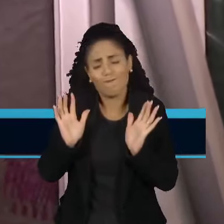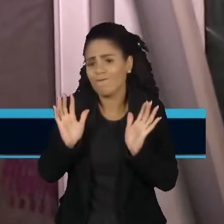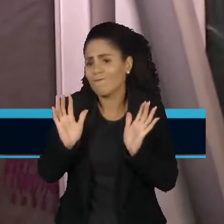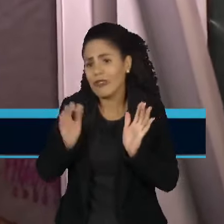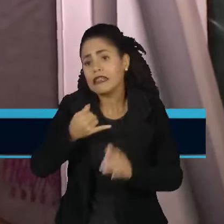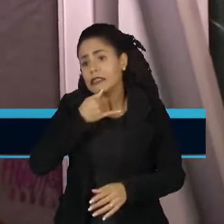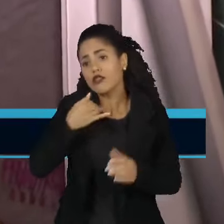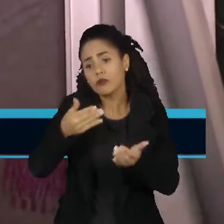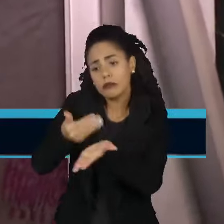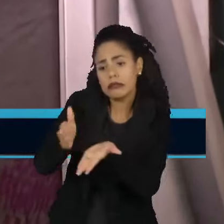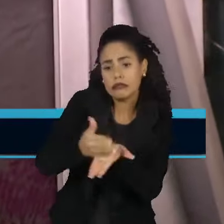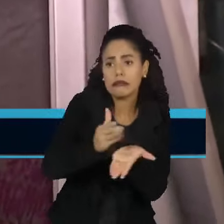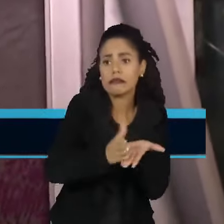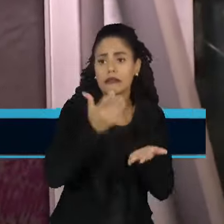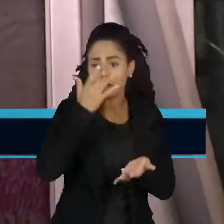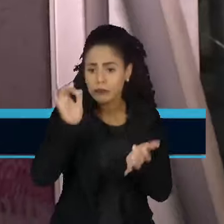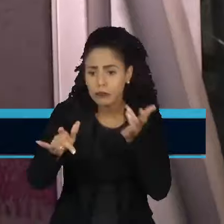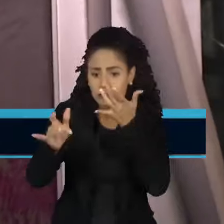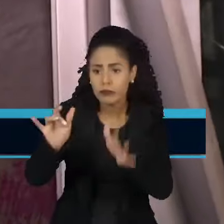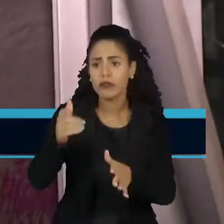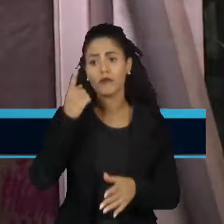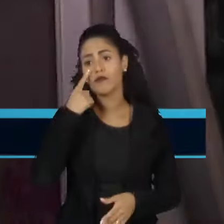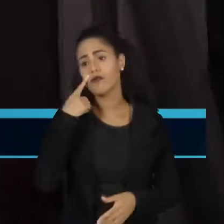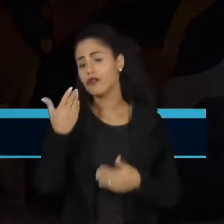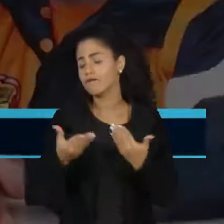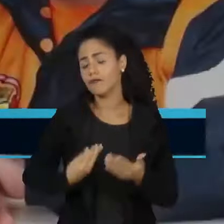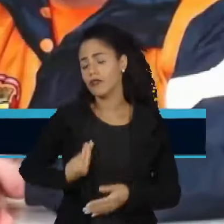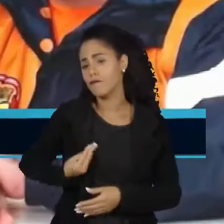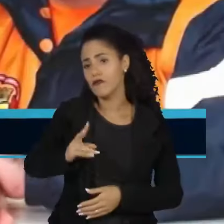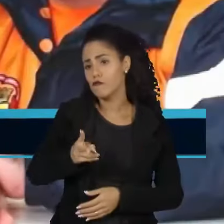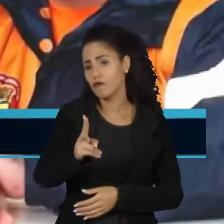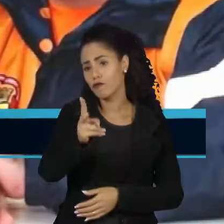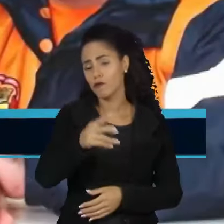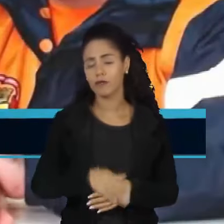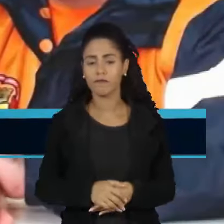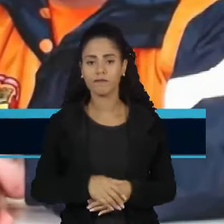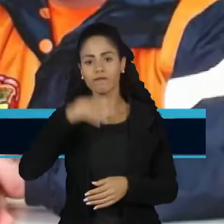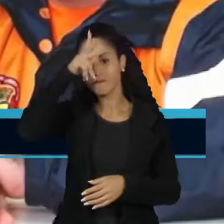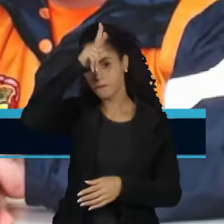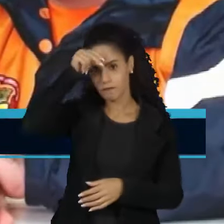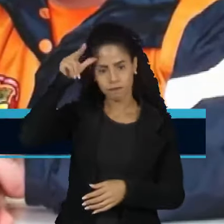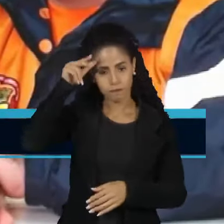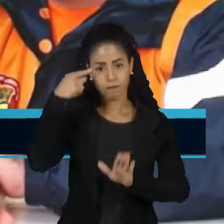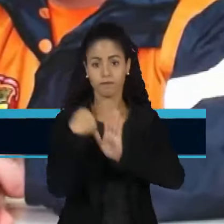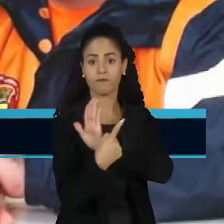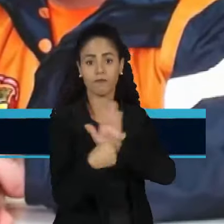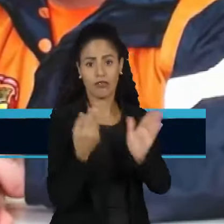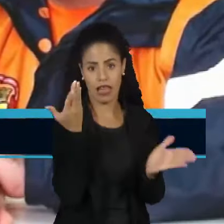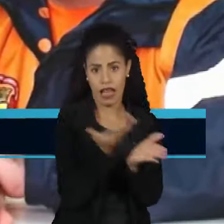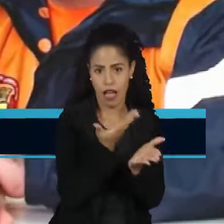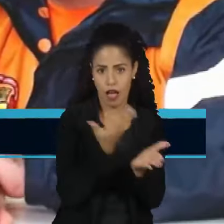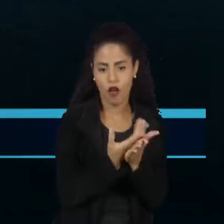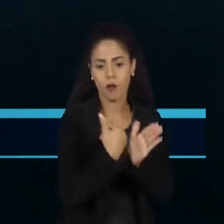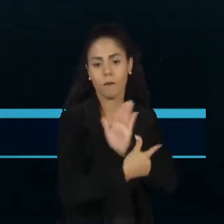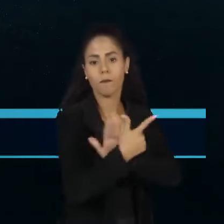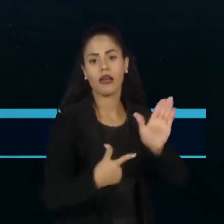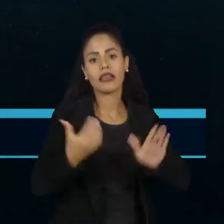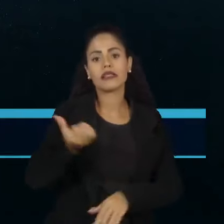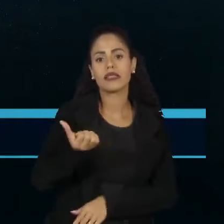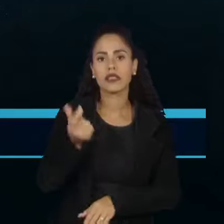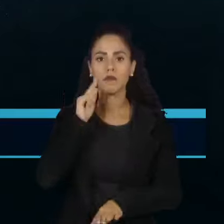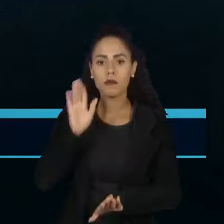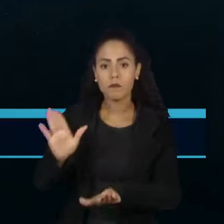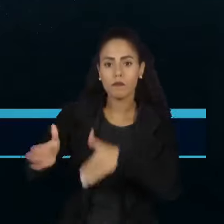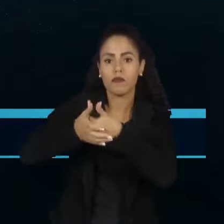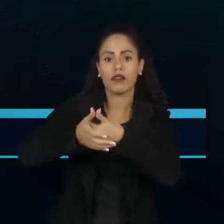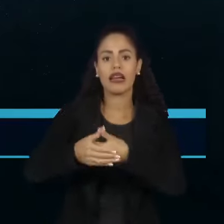aproveitar e seguir, né? Não tem muito o fazer. A Prefeitura suspendeu as aulas nesta sexta-feira e o fechamento